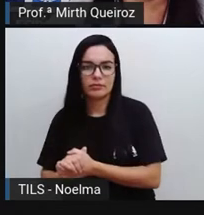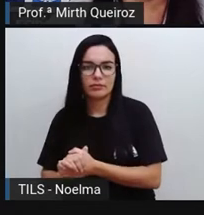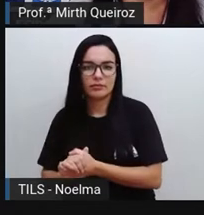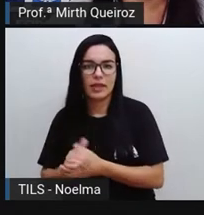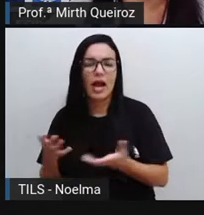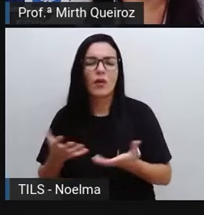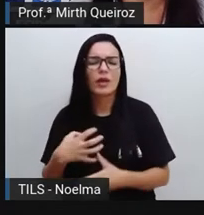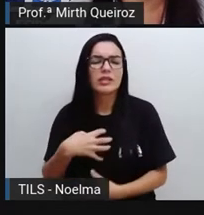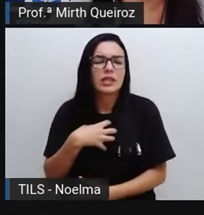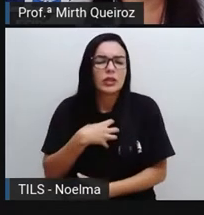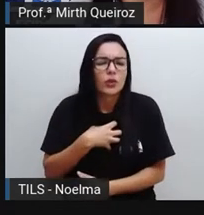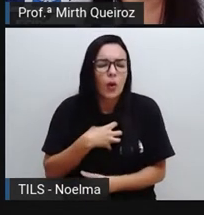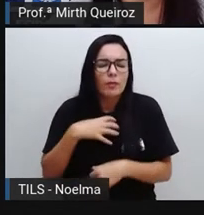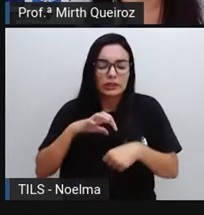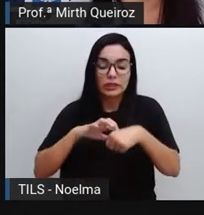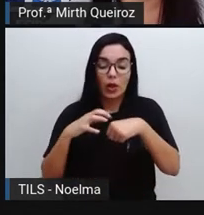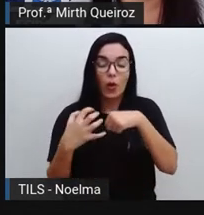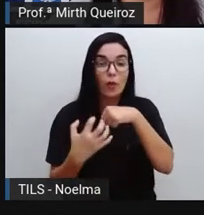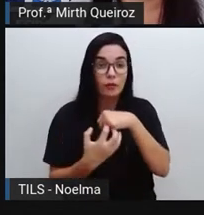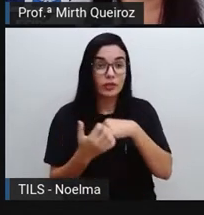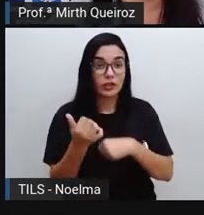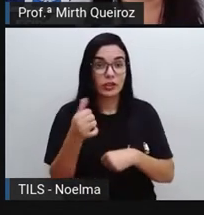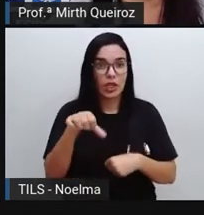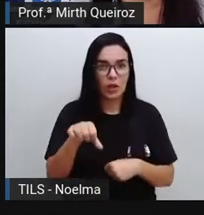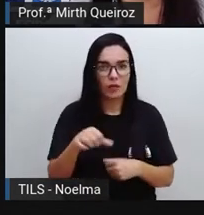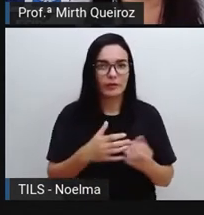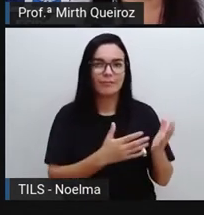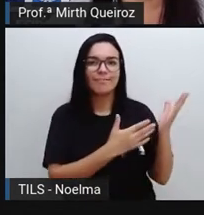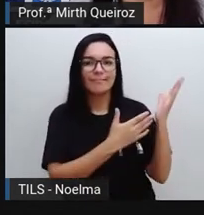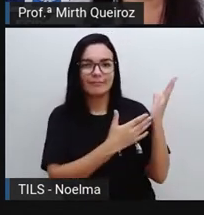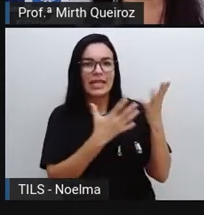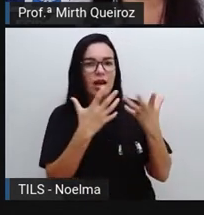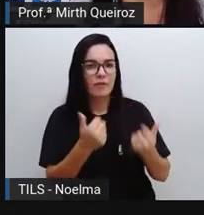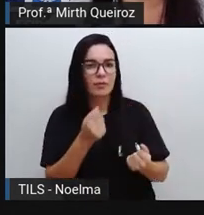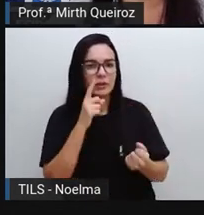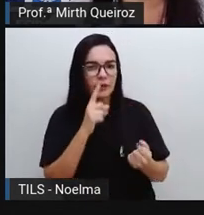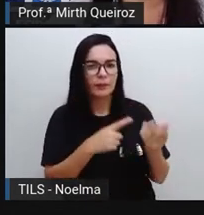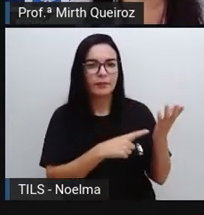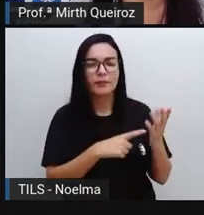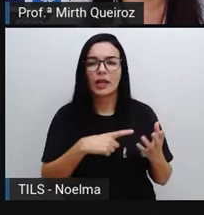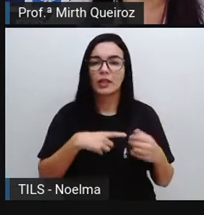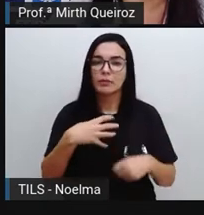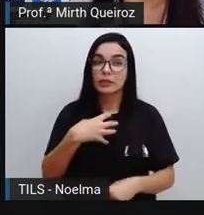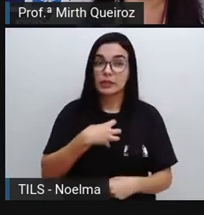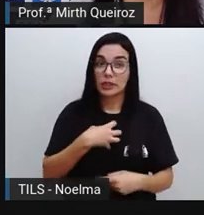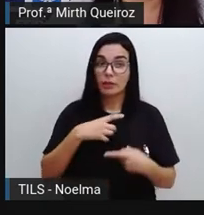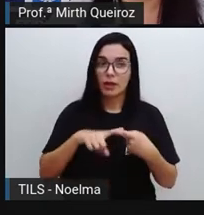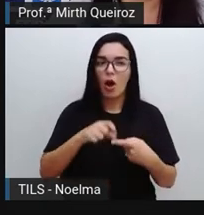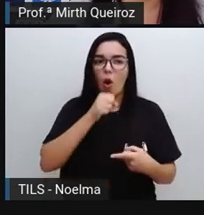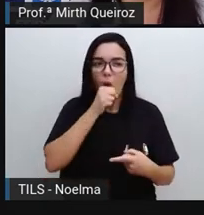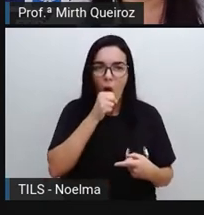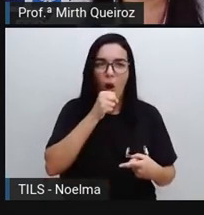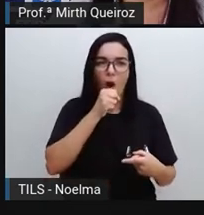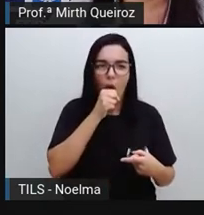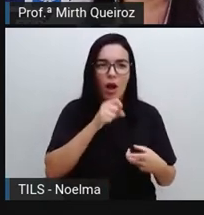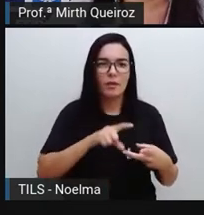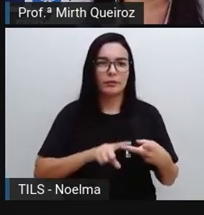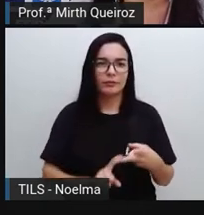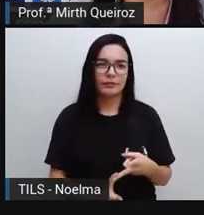E quais são os sintomas da Covid-19? Vamos lá, nós temos os sintomas, tosse,